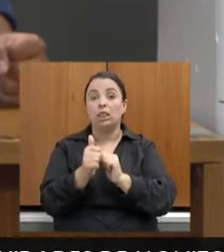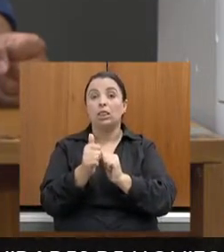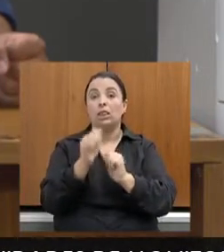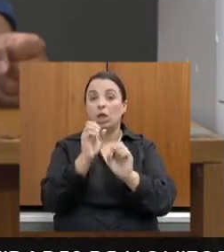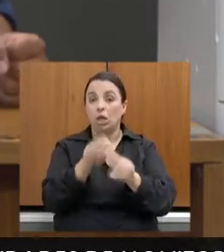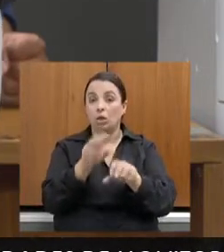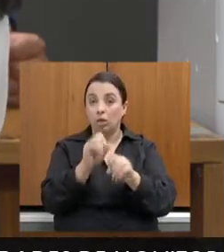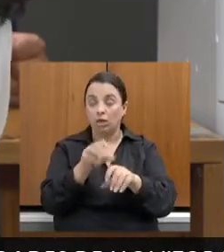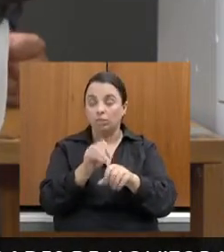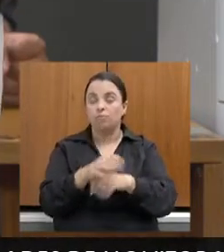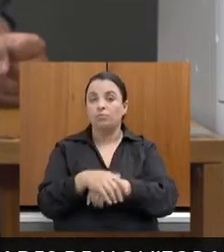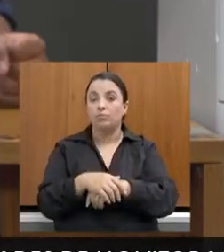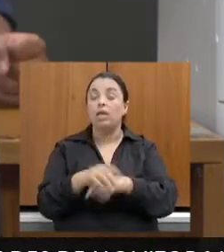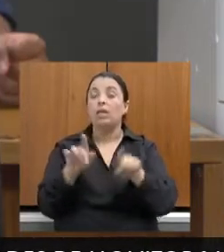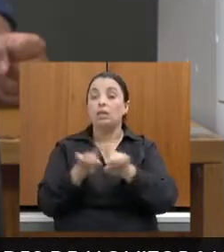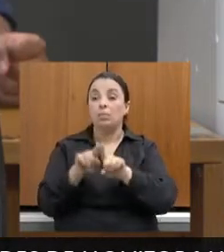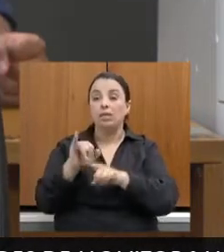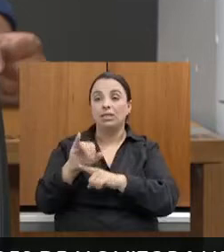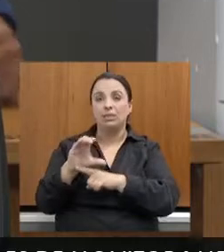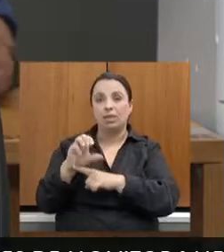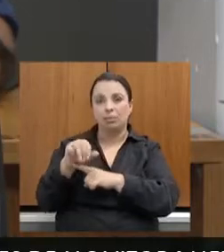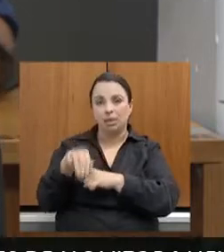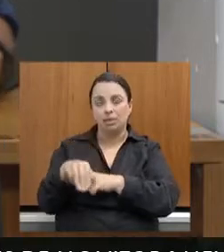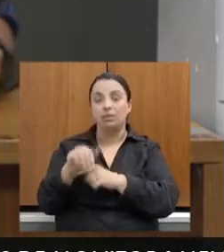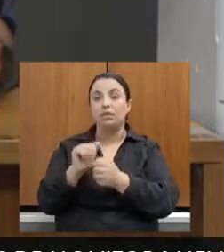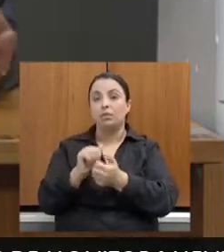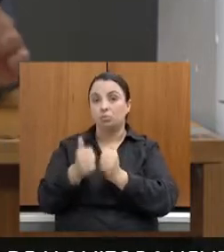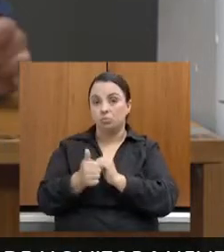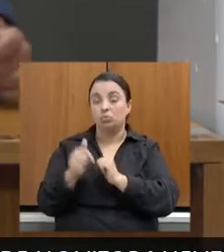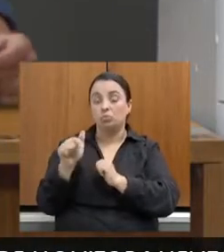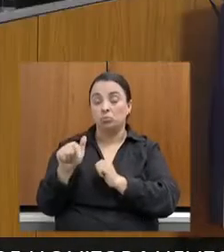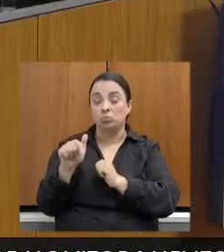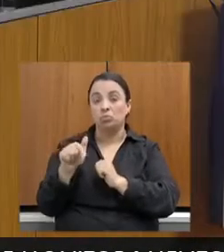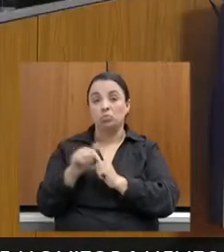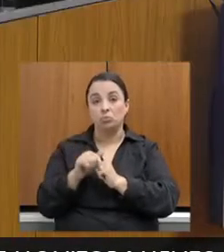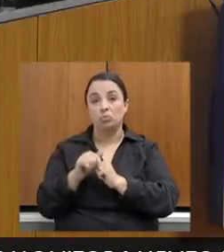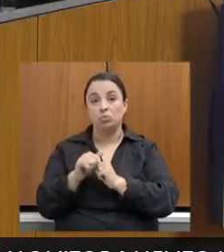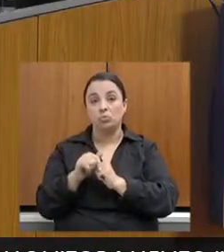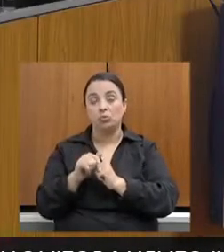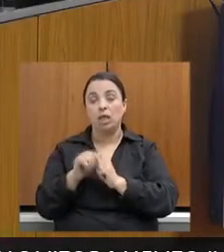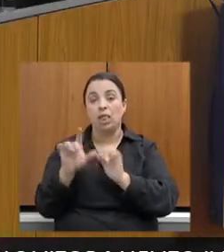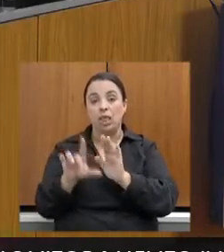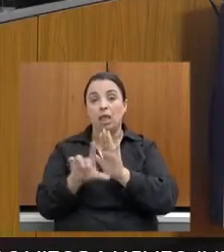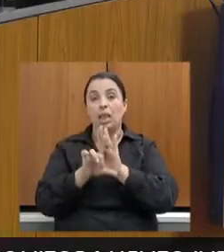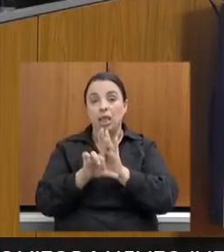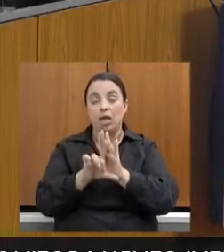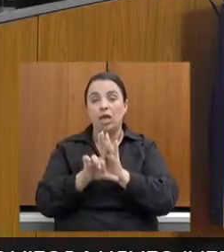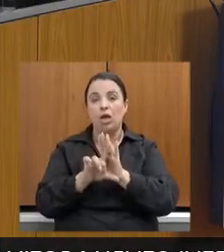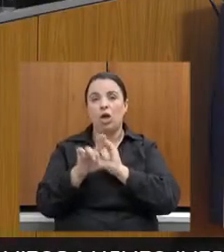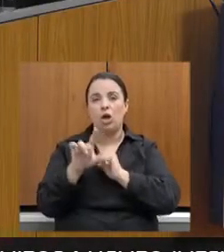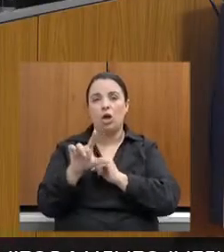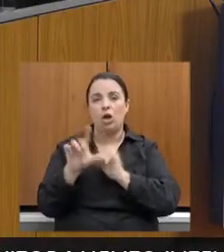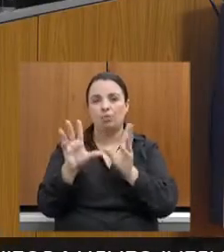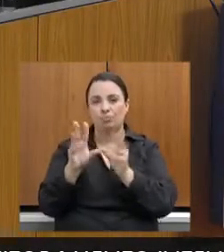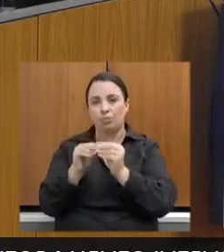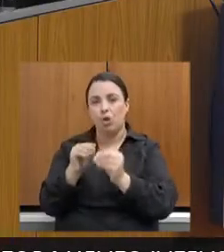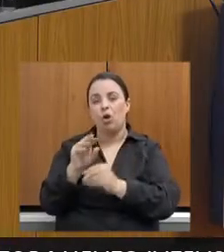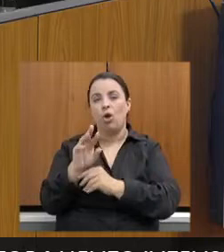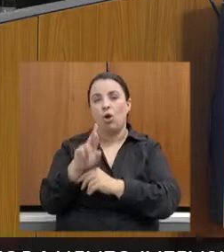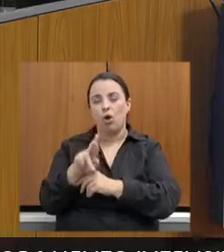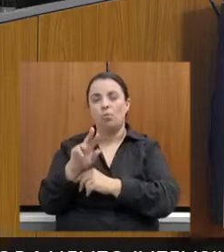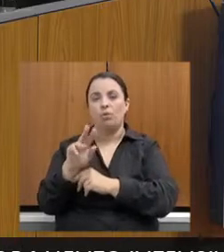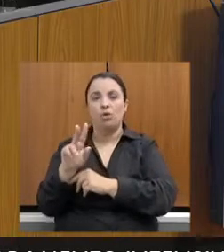no próprio ICMS esportivo, o formulador, na Lei Robin Hood, consta que das três atividades,